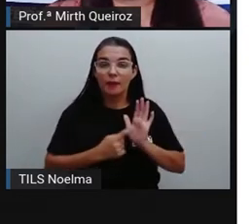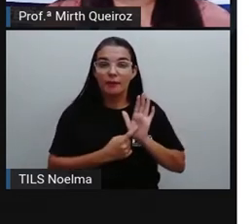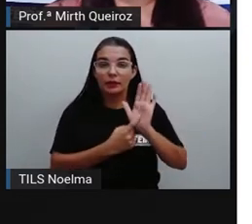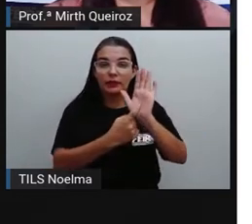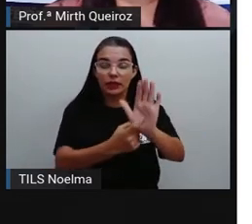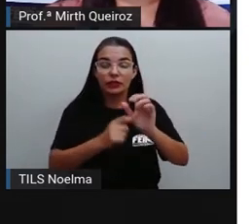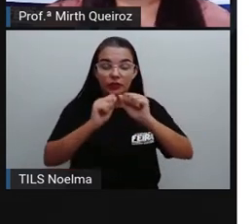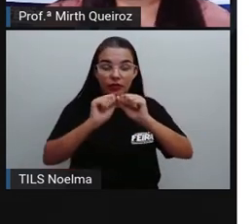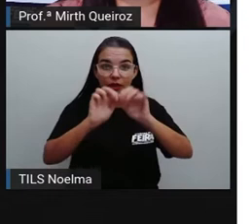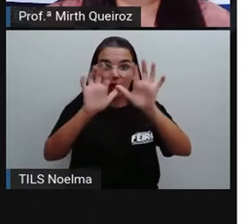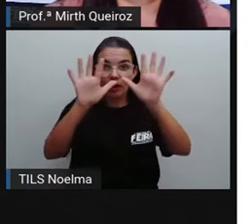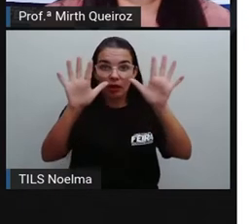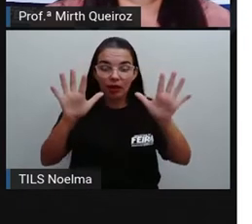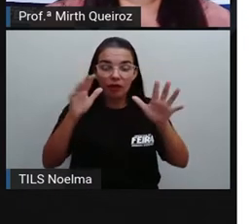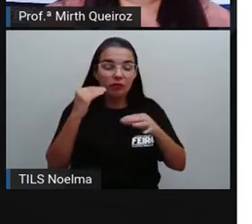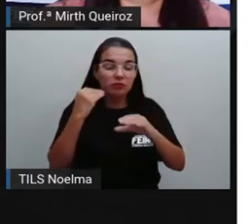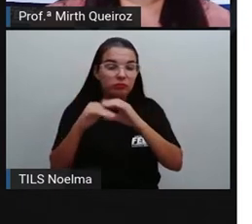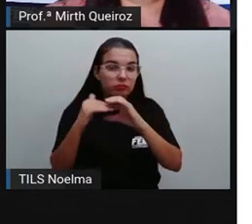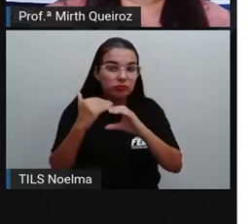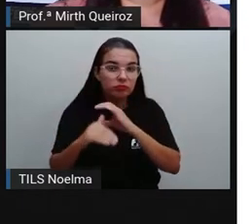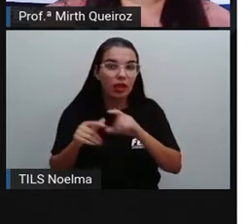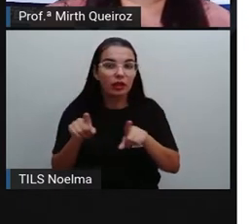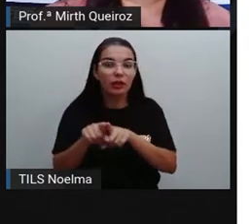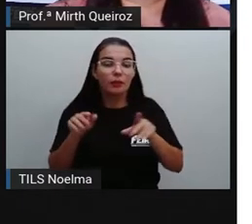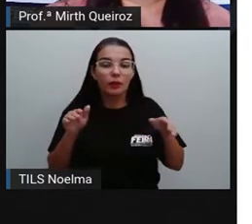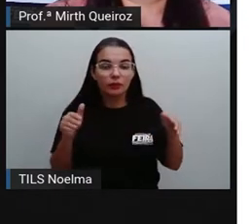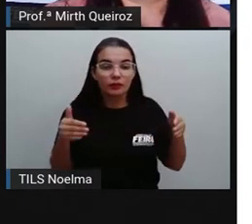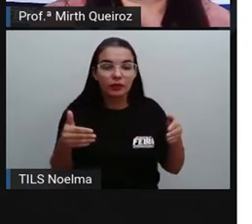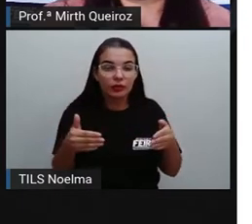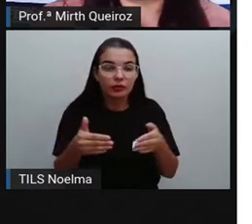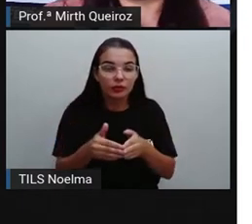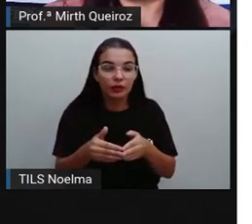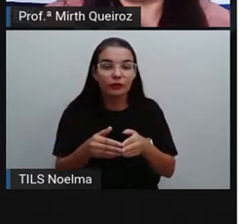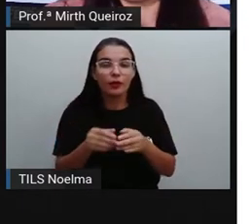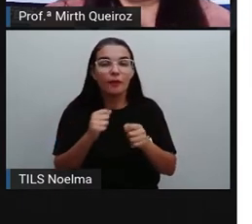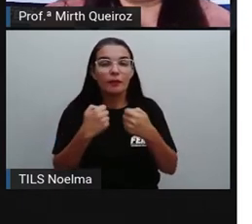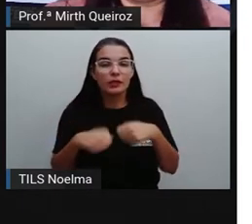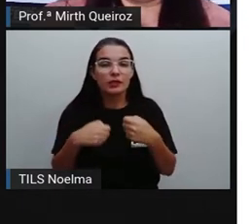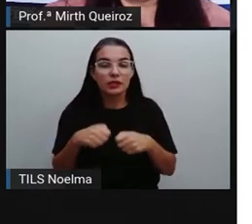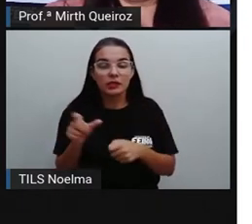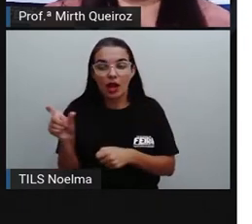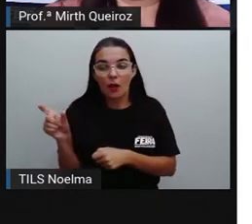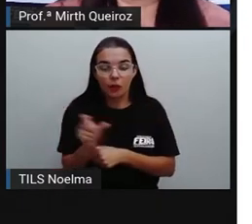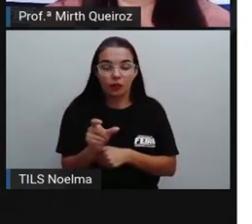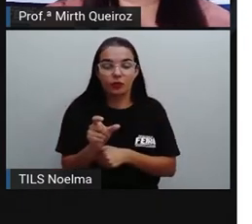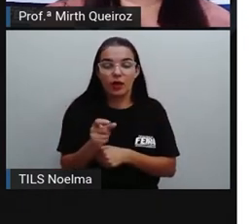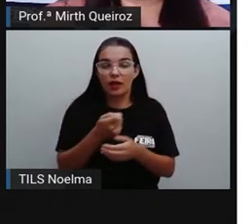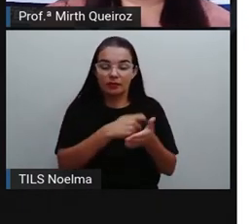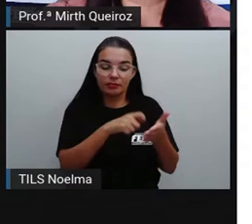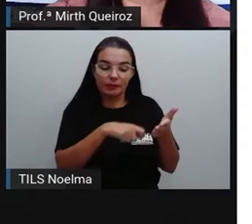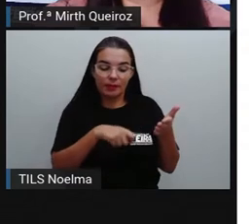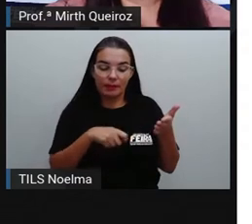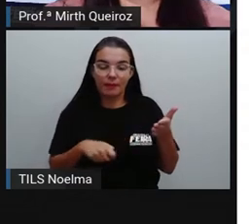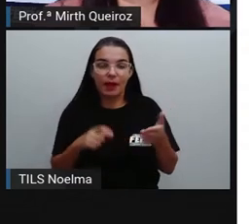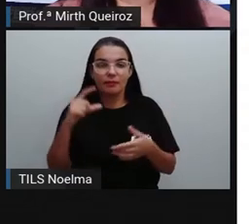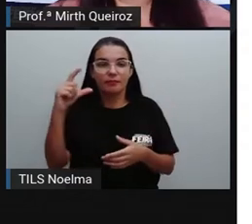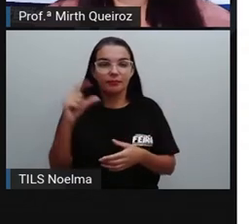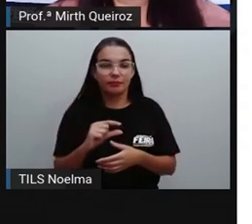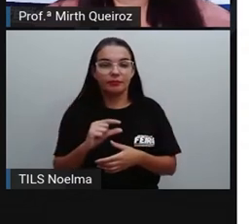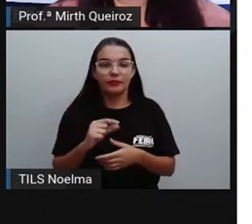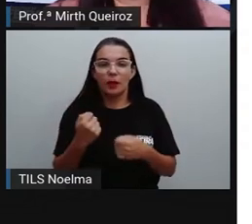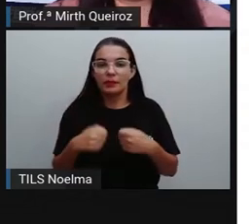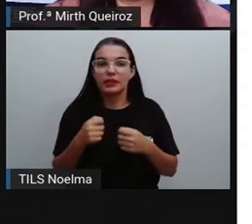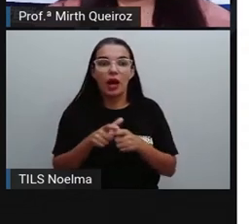clara, concisa e também que acarreta, né? O que acarreta muitas cartas de